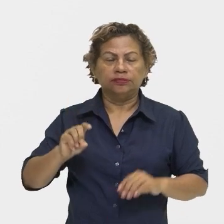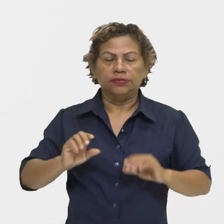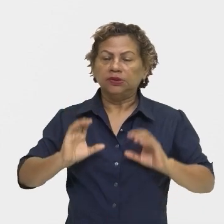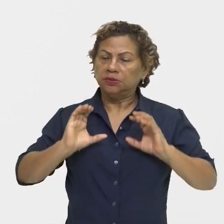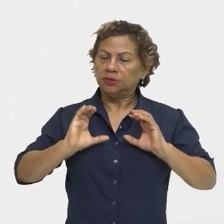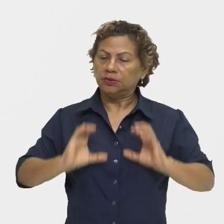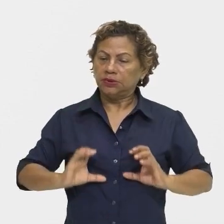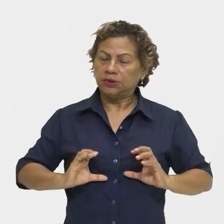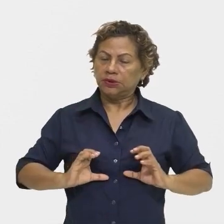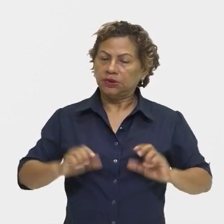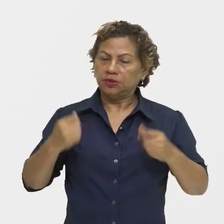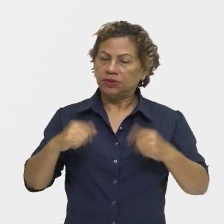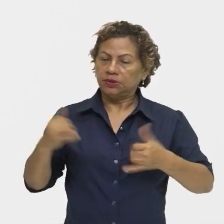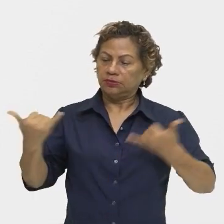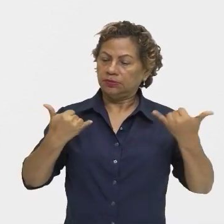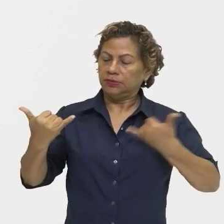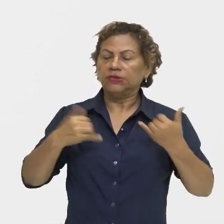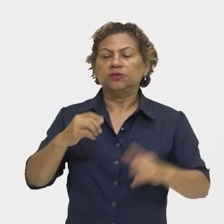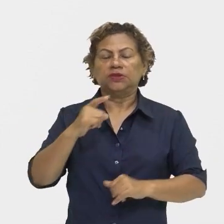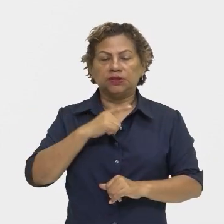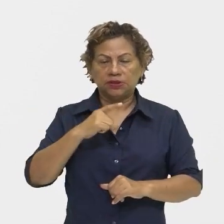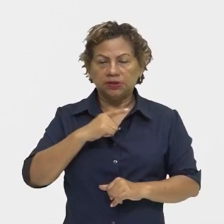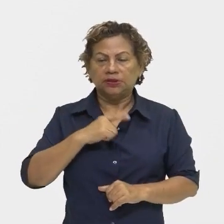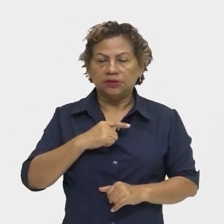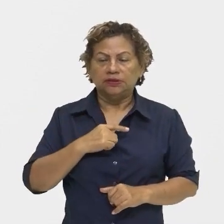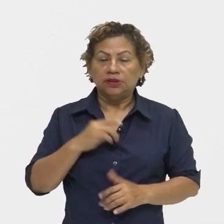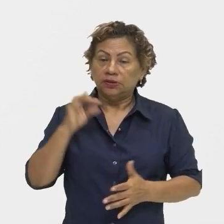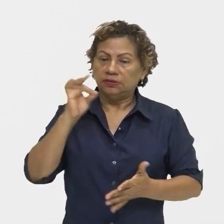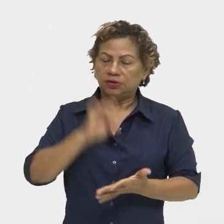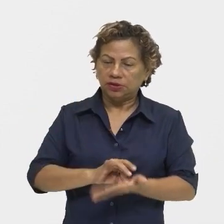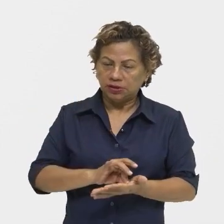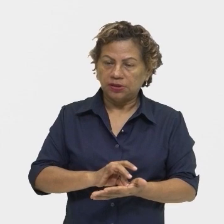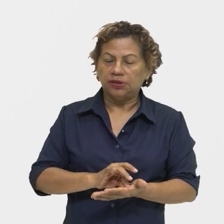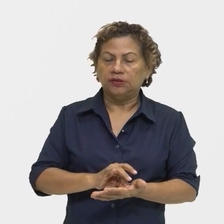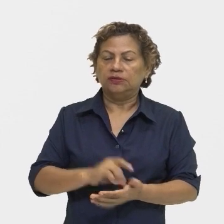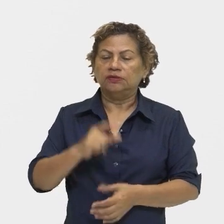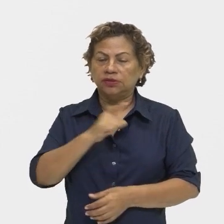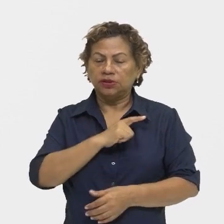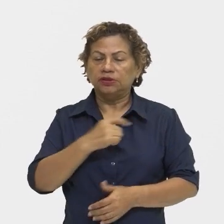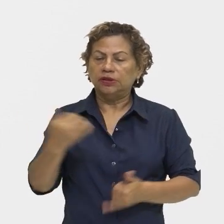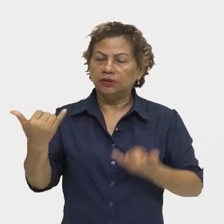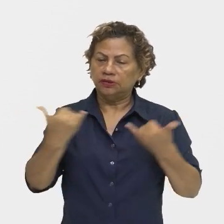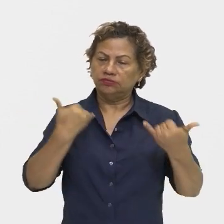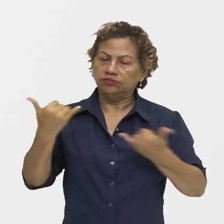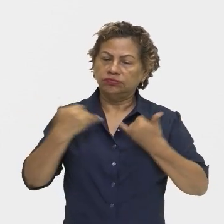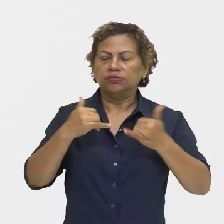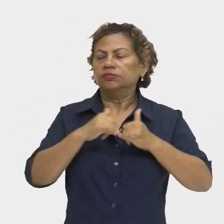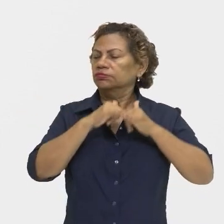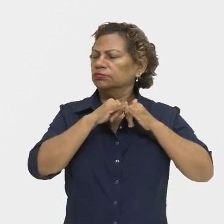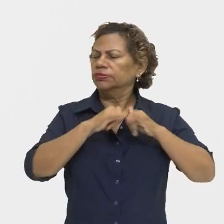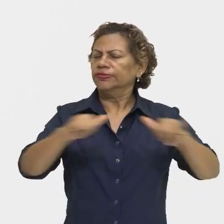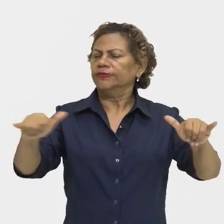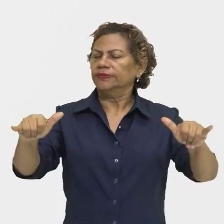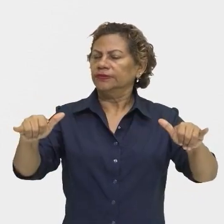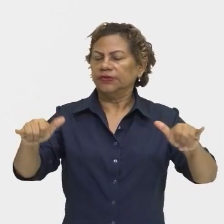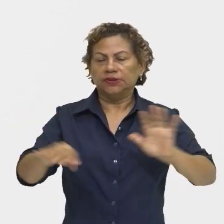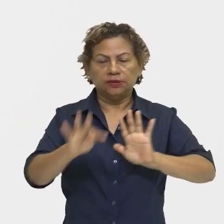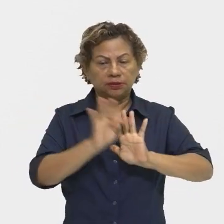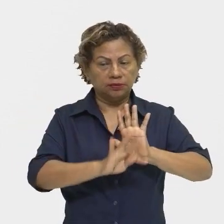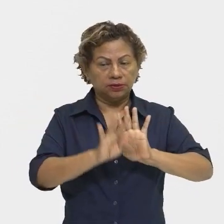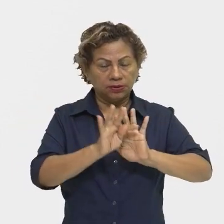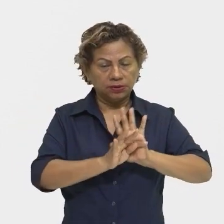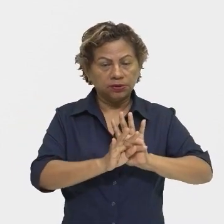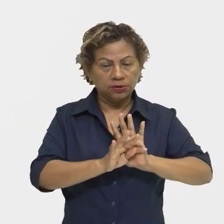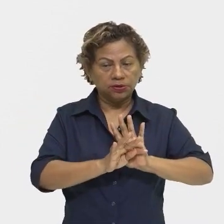ter essas informações. É um direito do cidadão ter a notícia como um texto que é